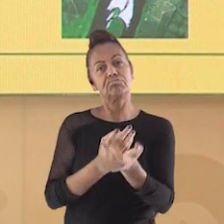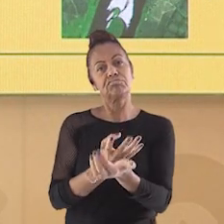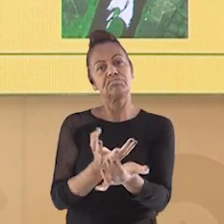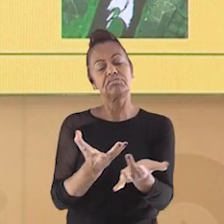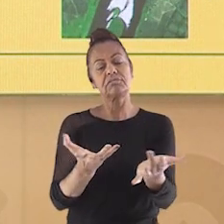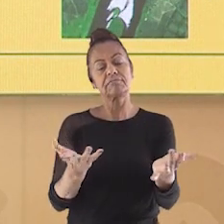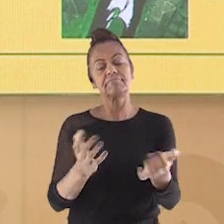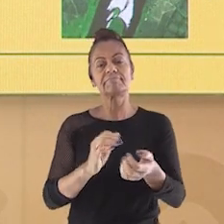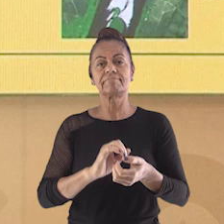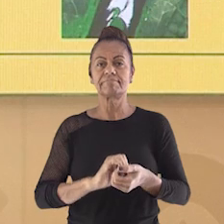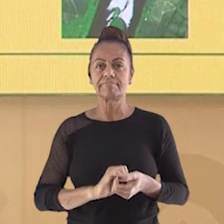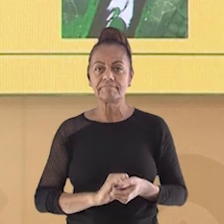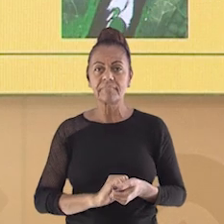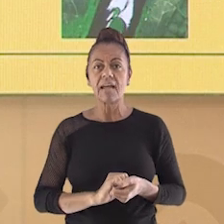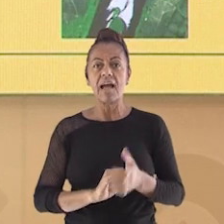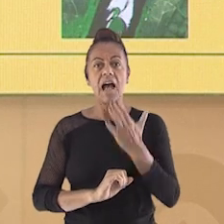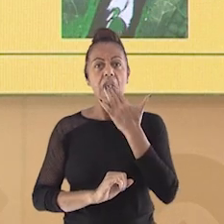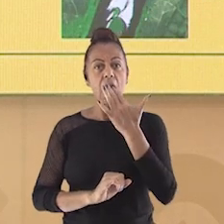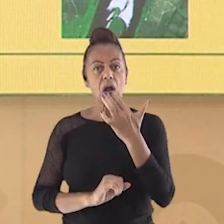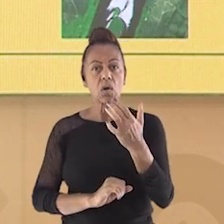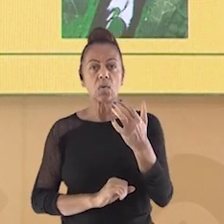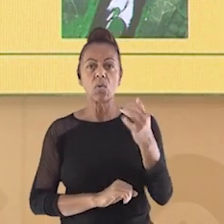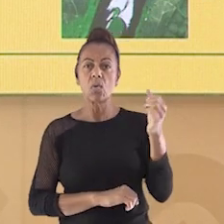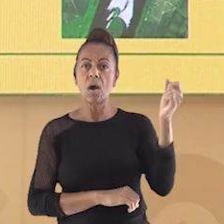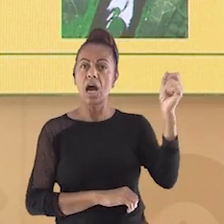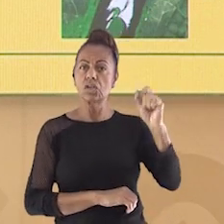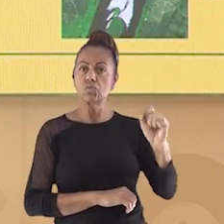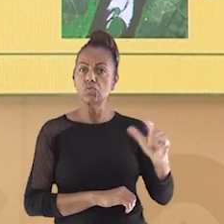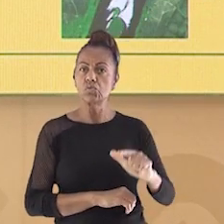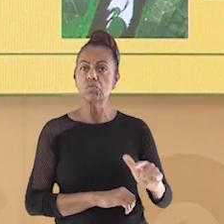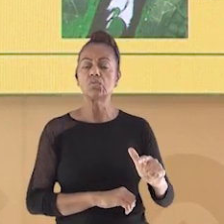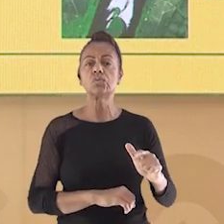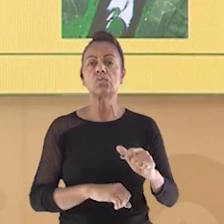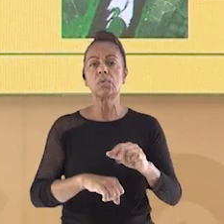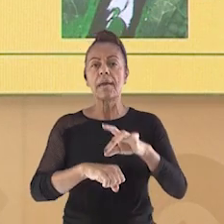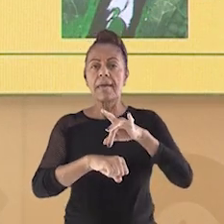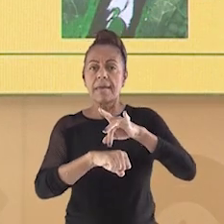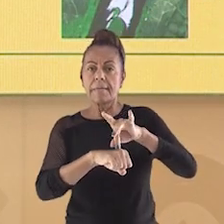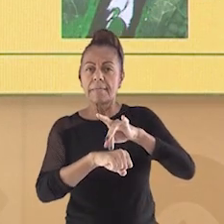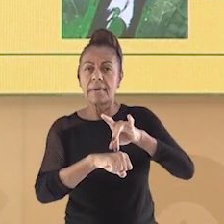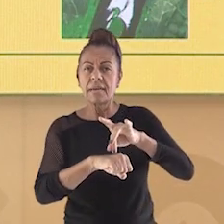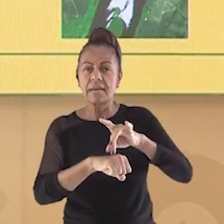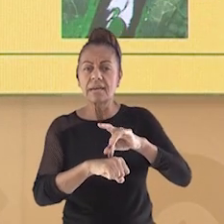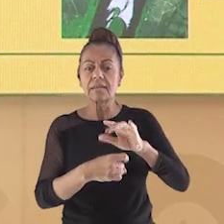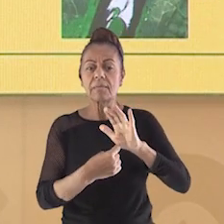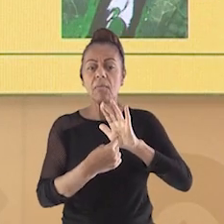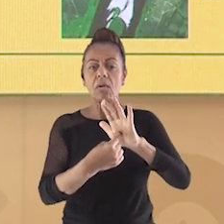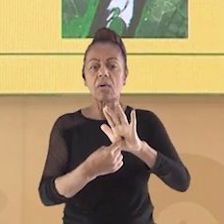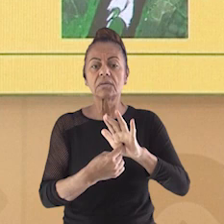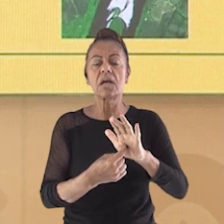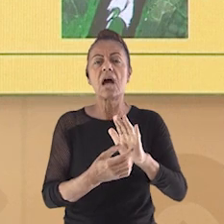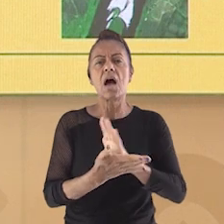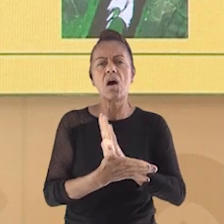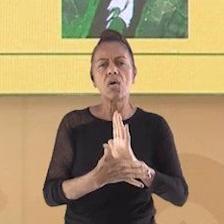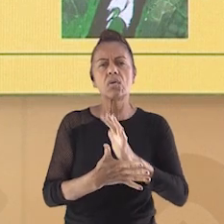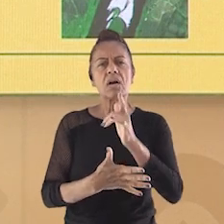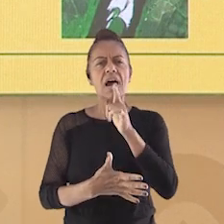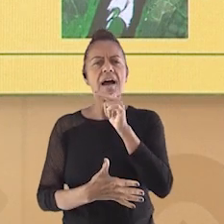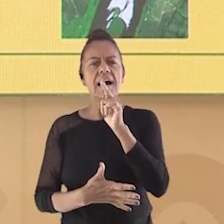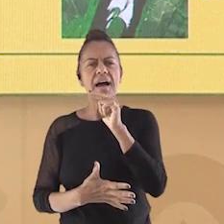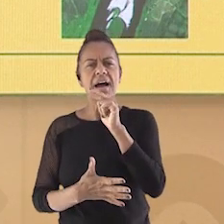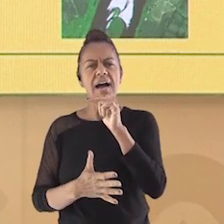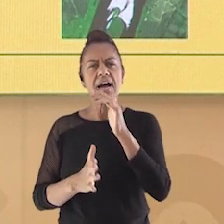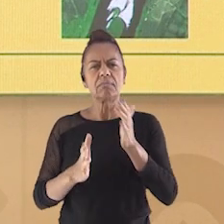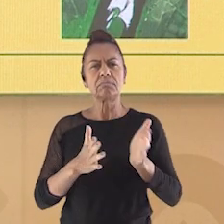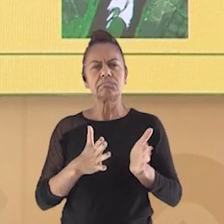pretas, elas podem identificar alguns cursos d'água, como por exemplo aqui na imagem. Mas por que